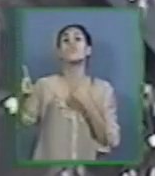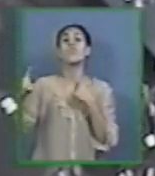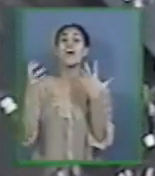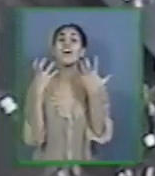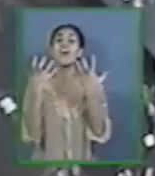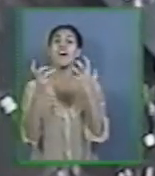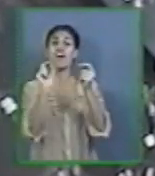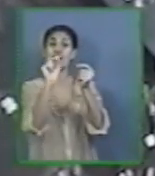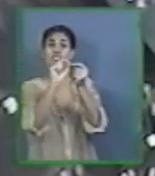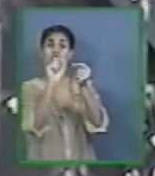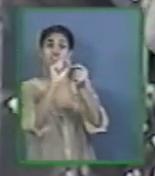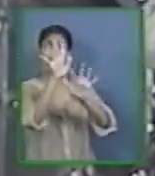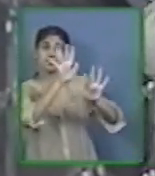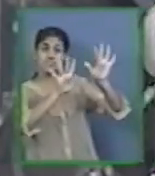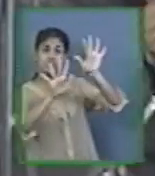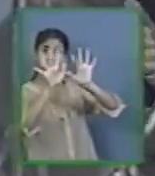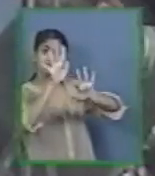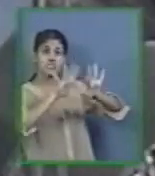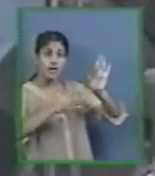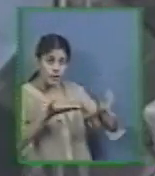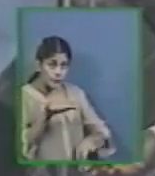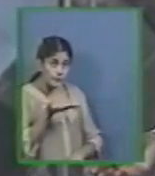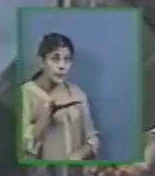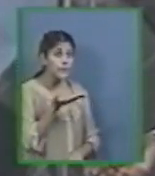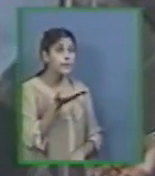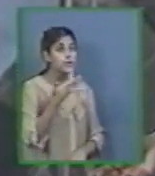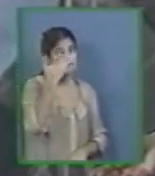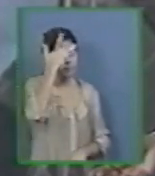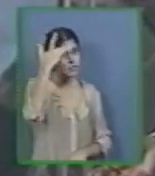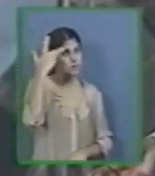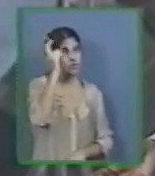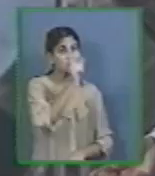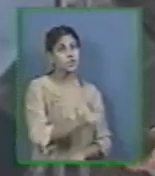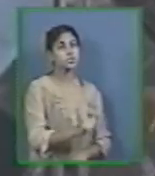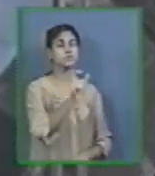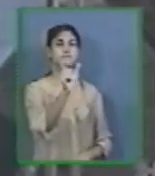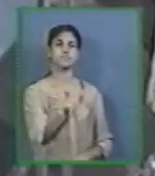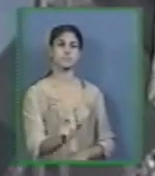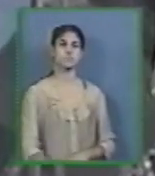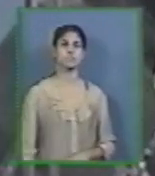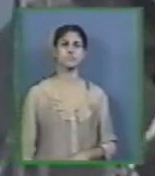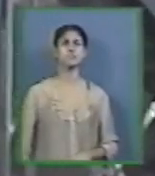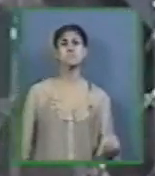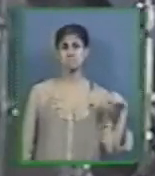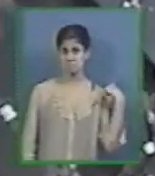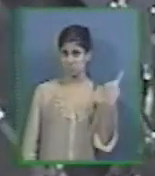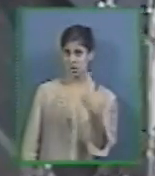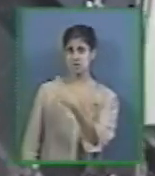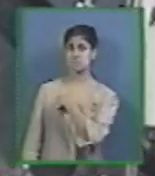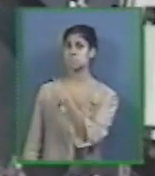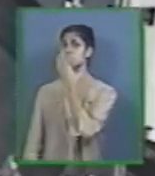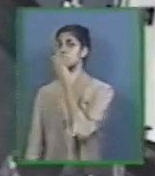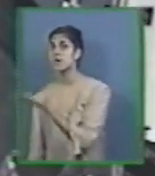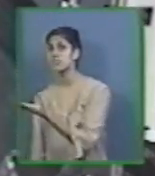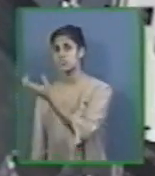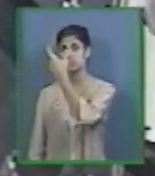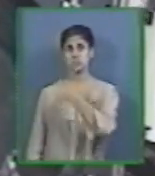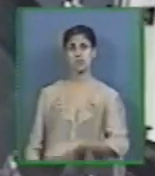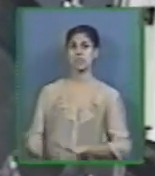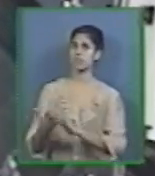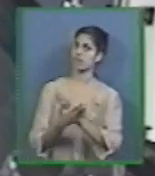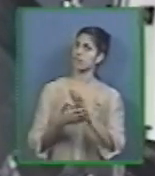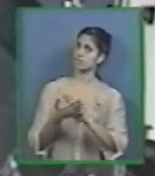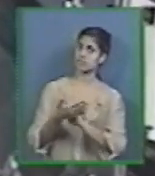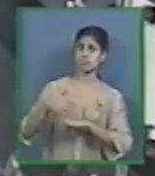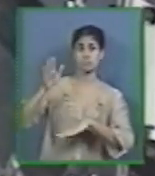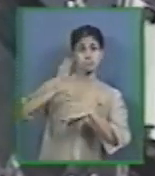simplesmente o Deus Todo-Poderoso Nós não pedimos para existir Ele